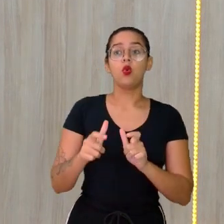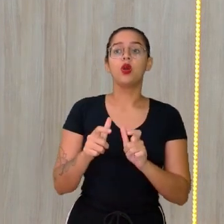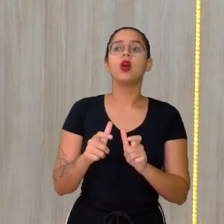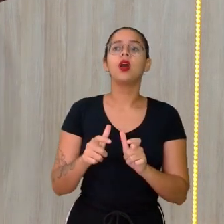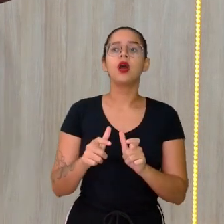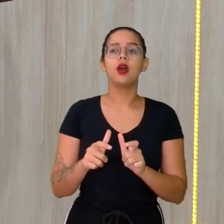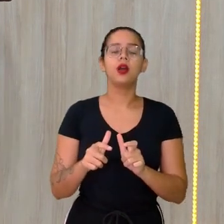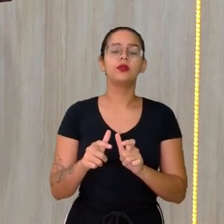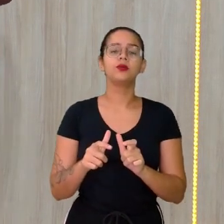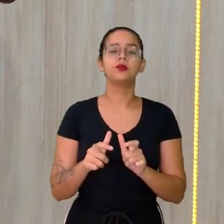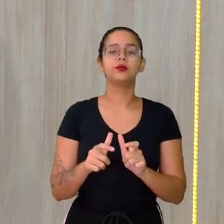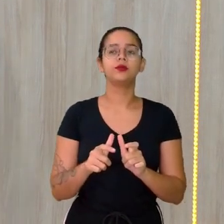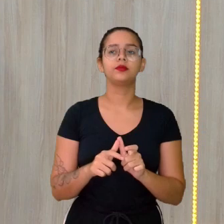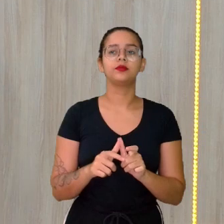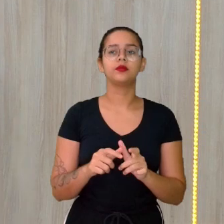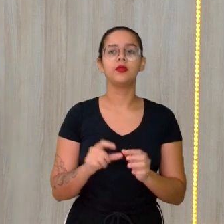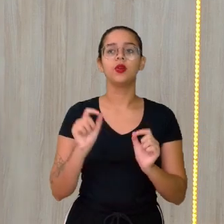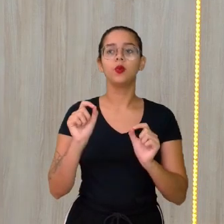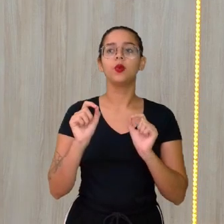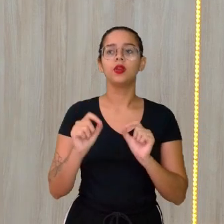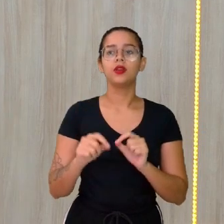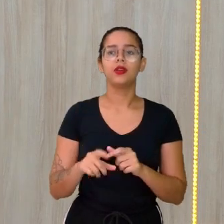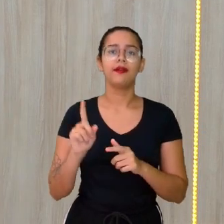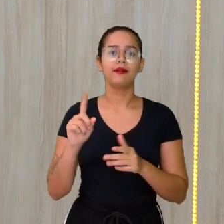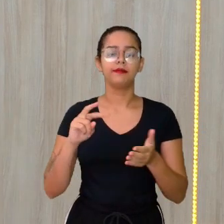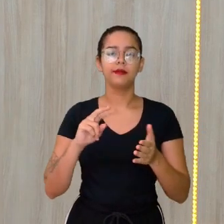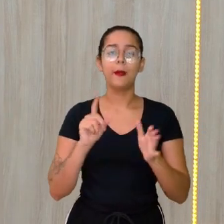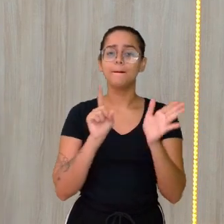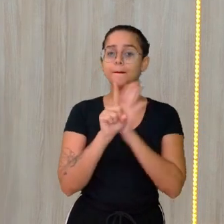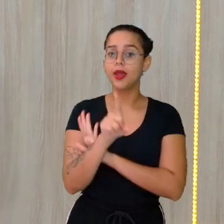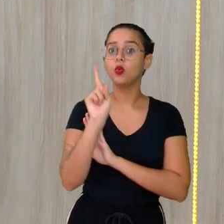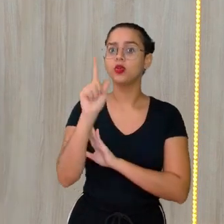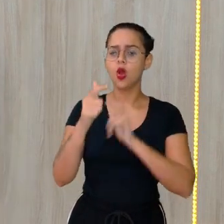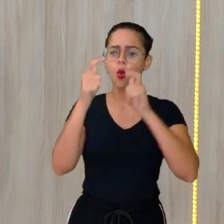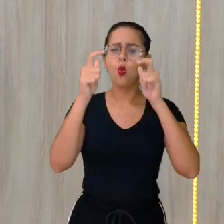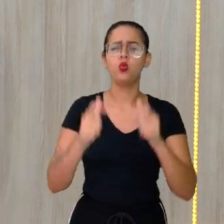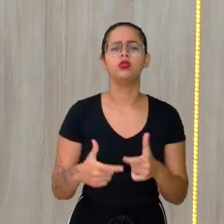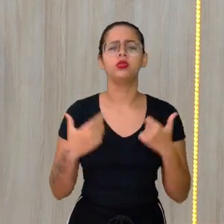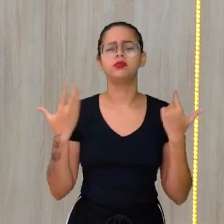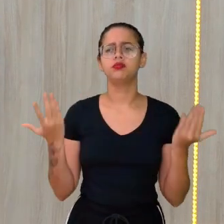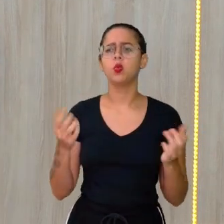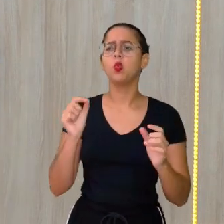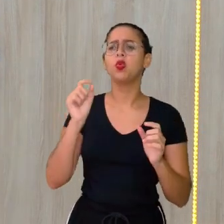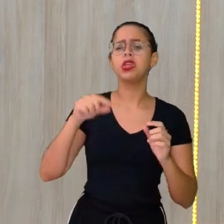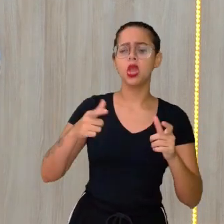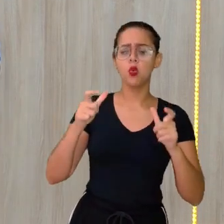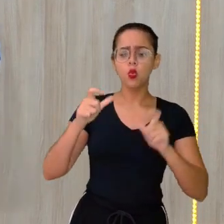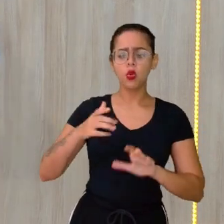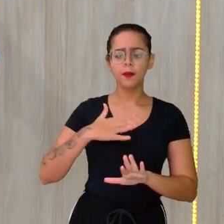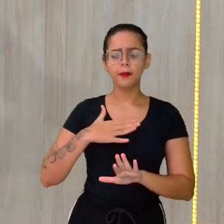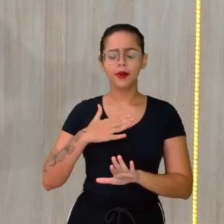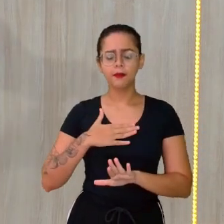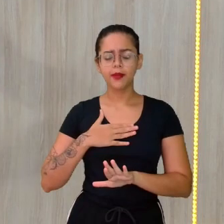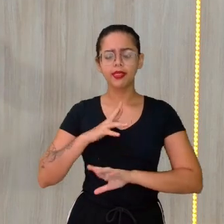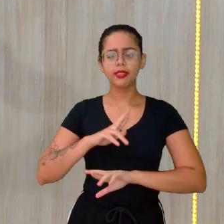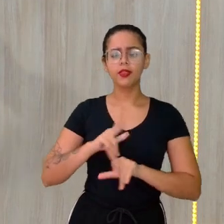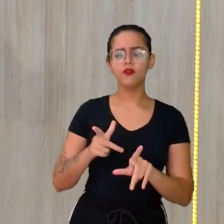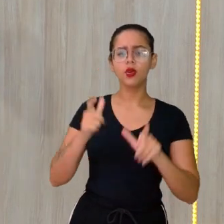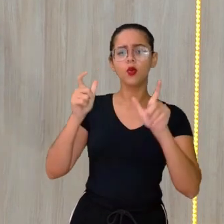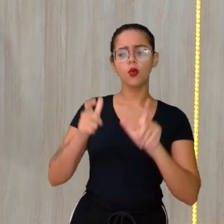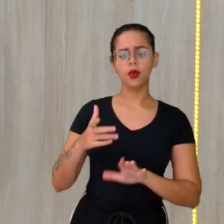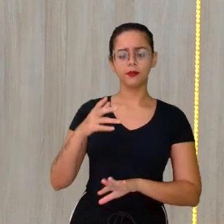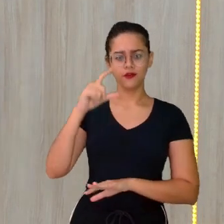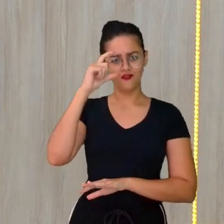o lugar, é o onde. Então, o lugar, o que é um lugar para mim é diferente do que é um lugar para